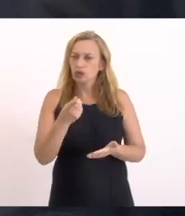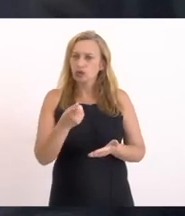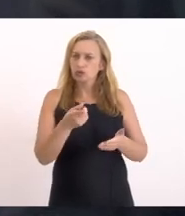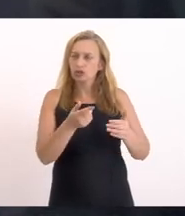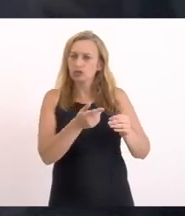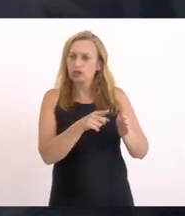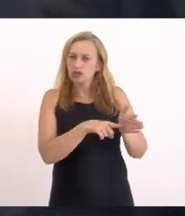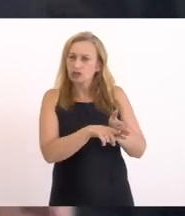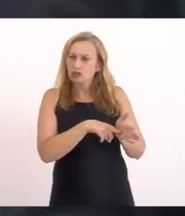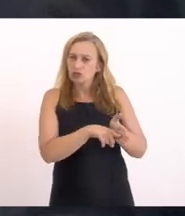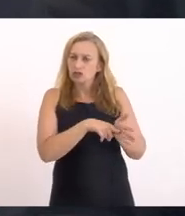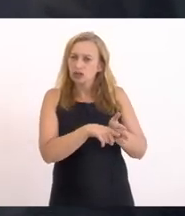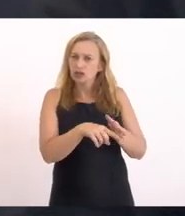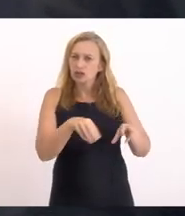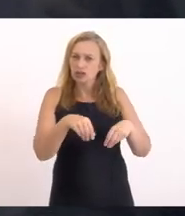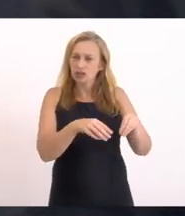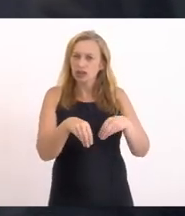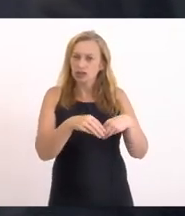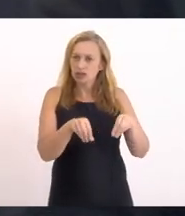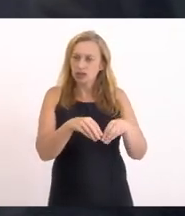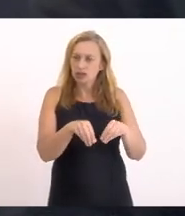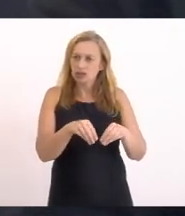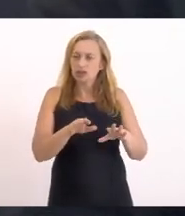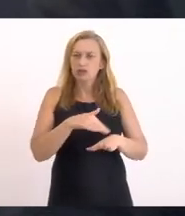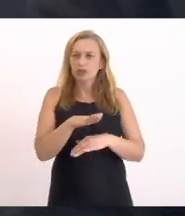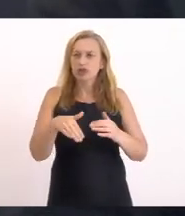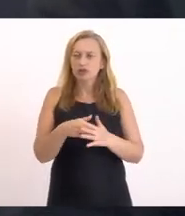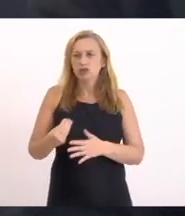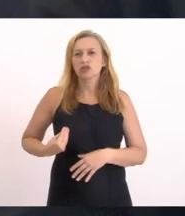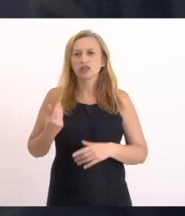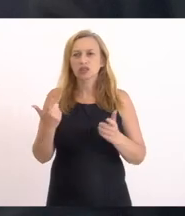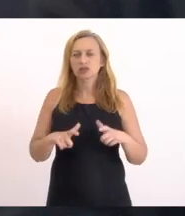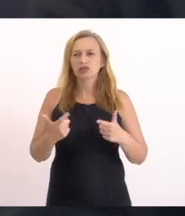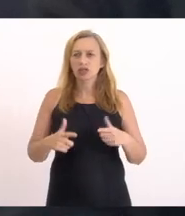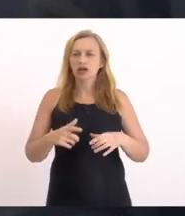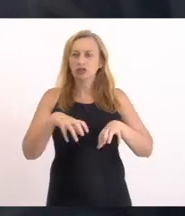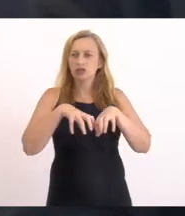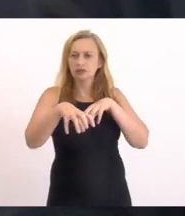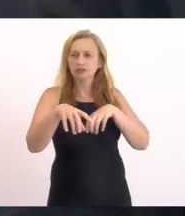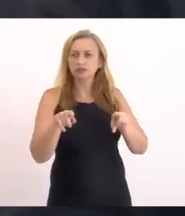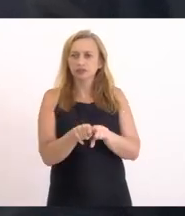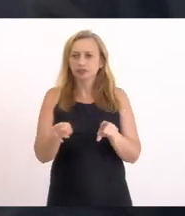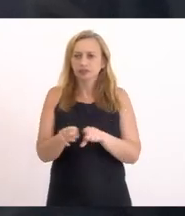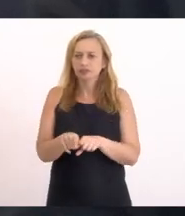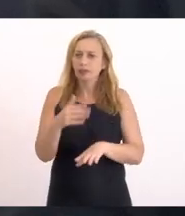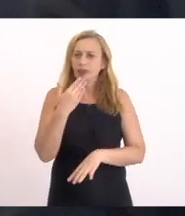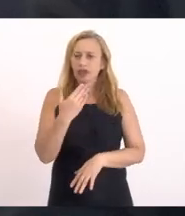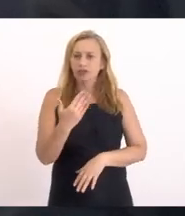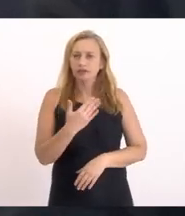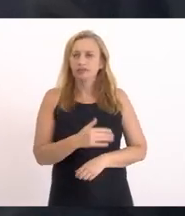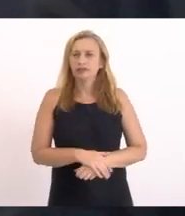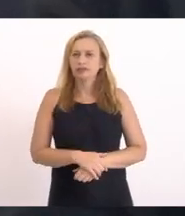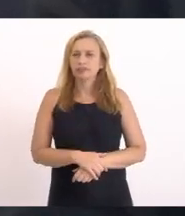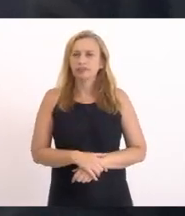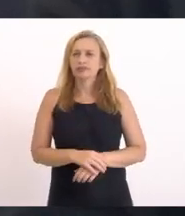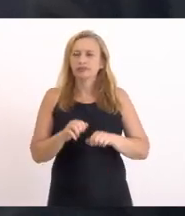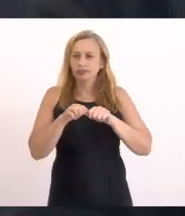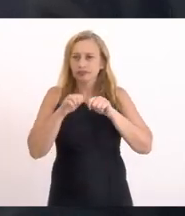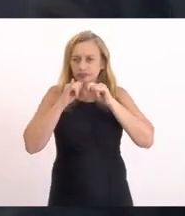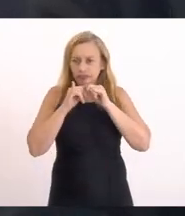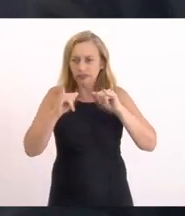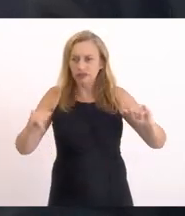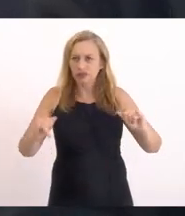Dessa areia Para a SOS Barra Franca Para todos que estão Aqui presentes E online É só pedir Assim que A gente vai divulgar